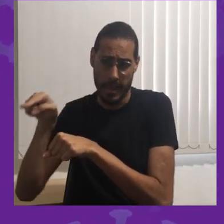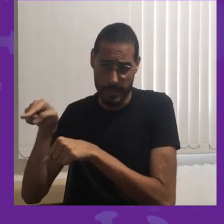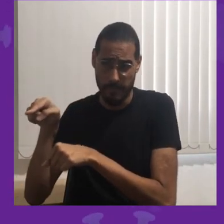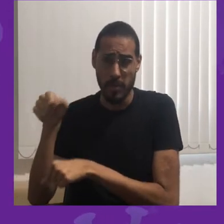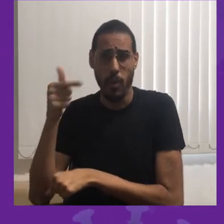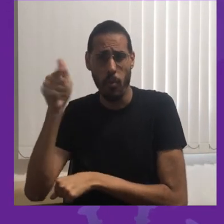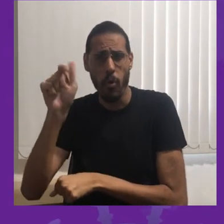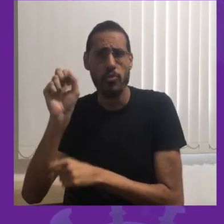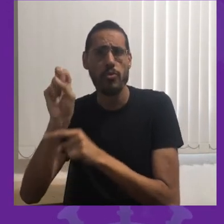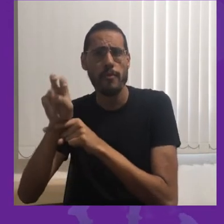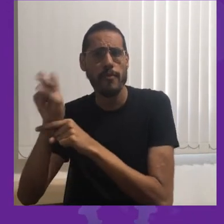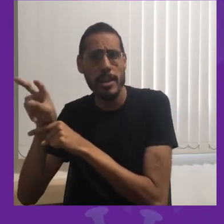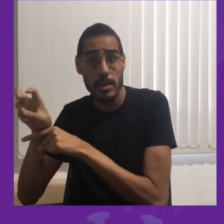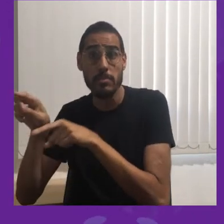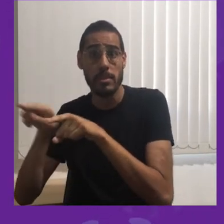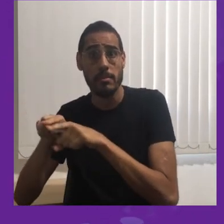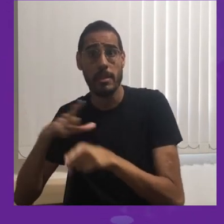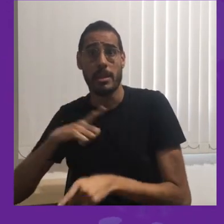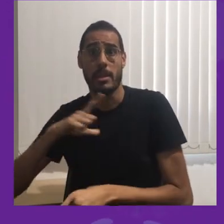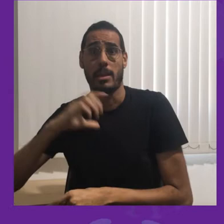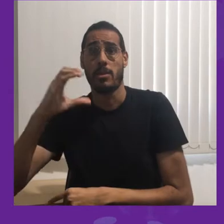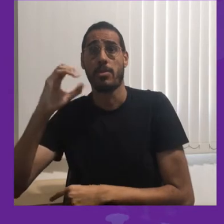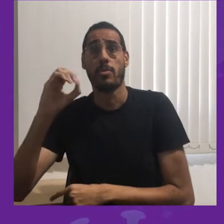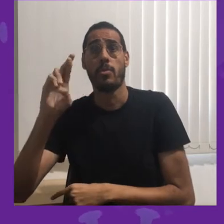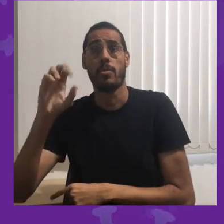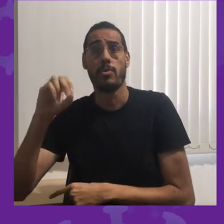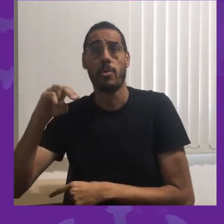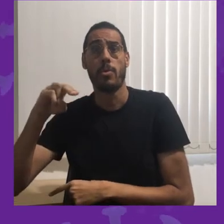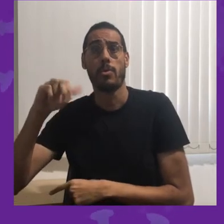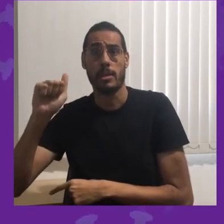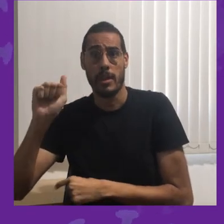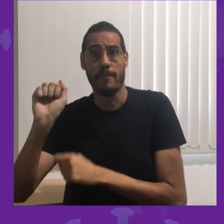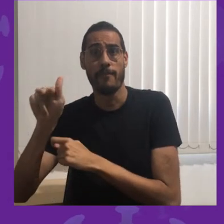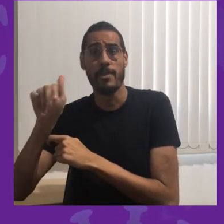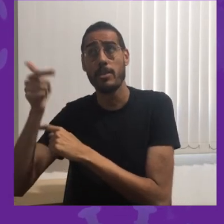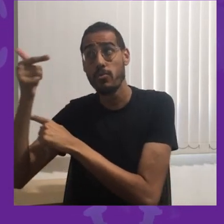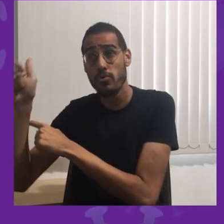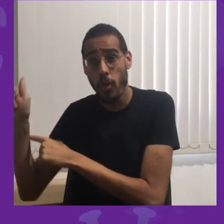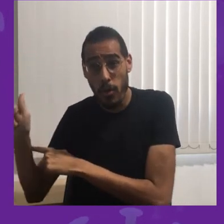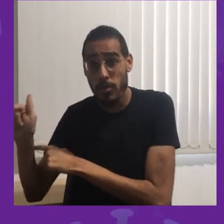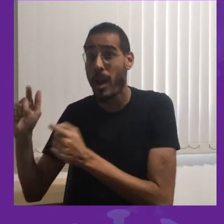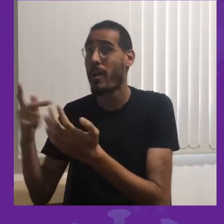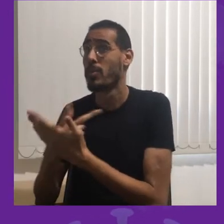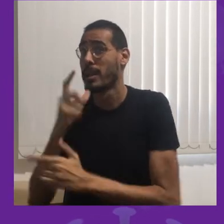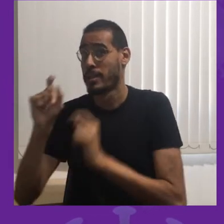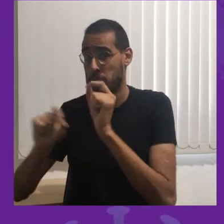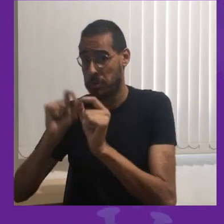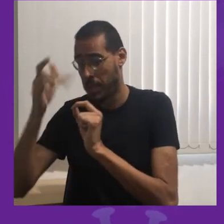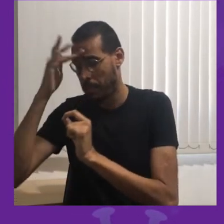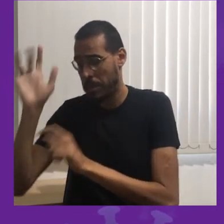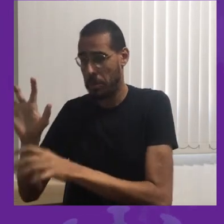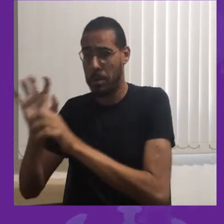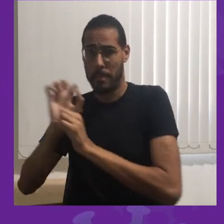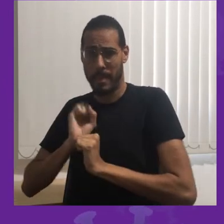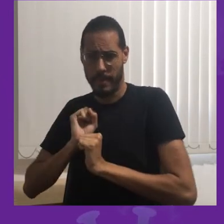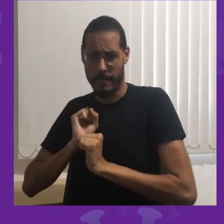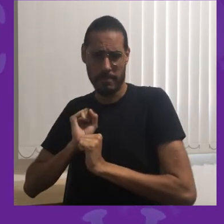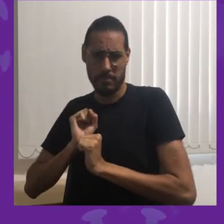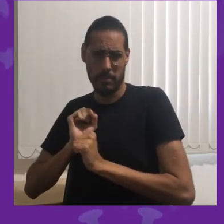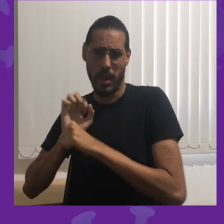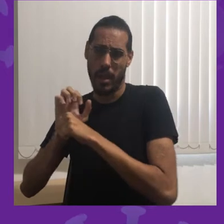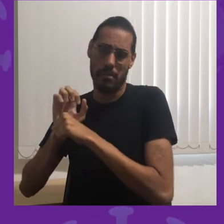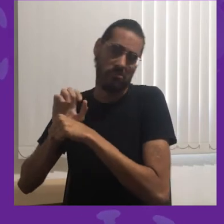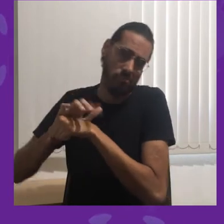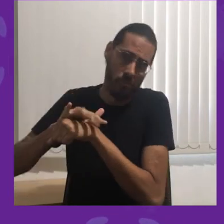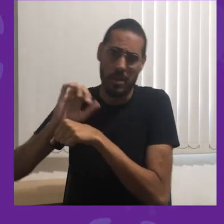As outras infecções virais, inclusive por outros tipos de coronavírus, normalmente a pessoa que adquire a doença ou mesmo a